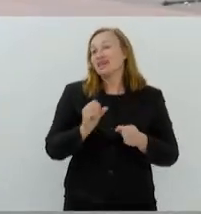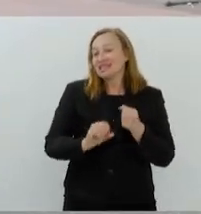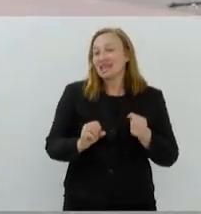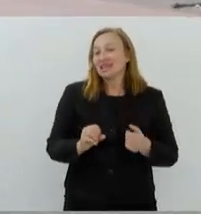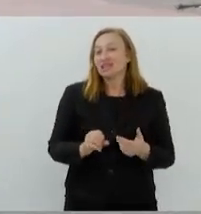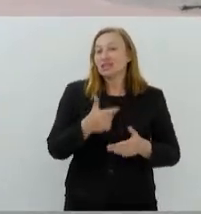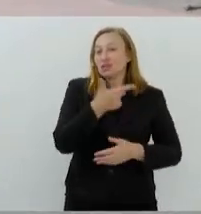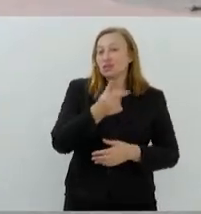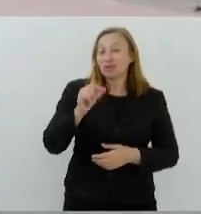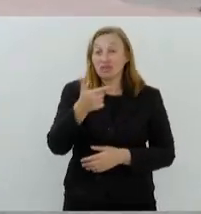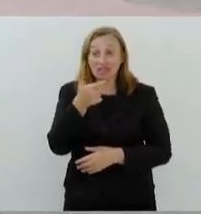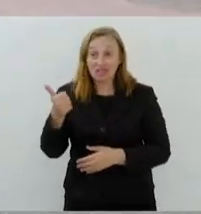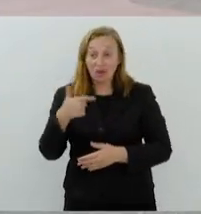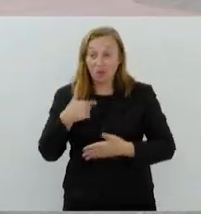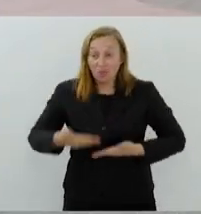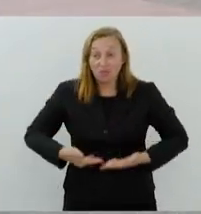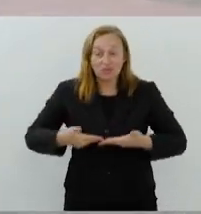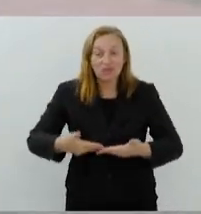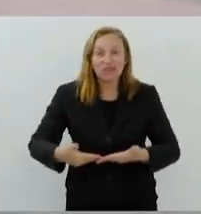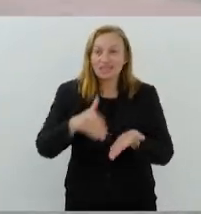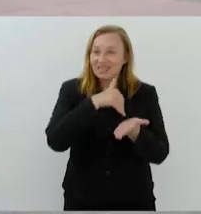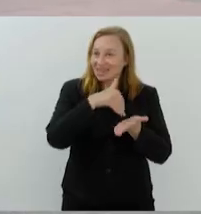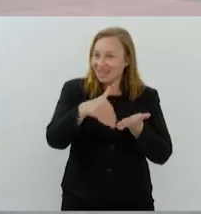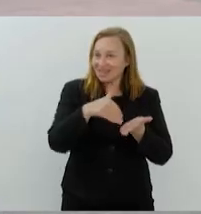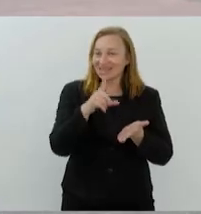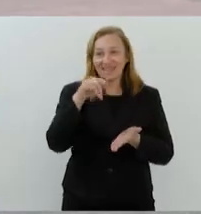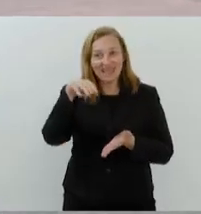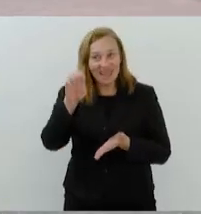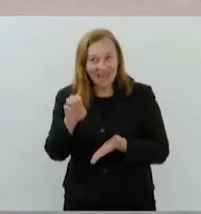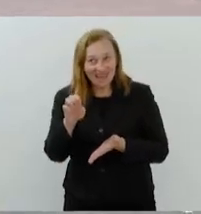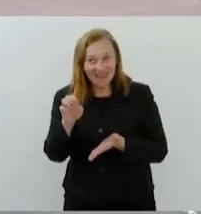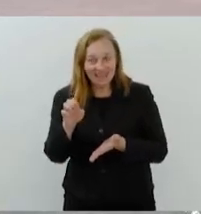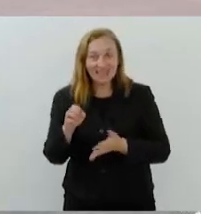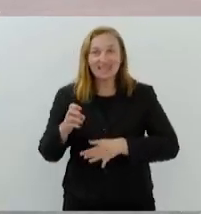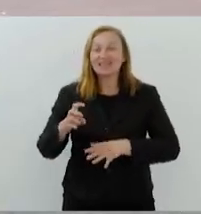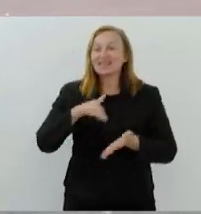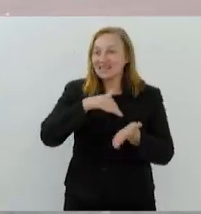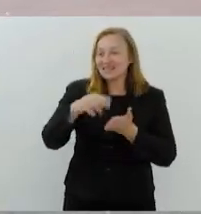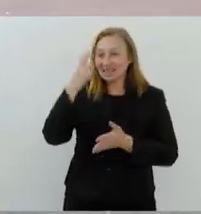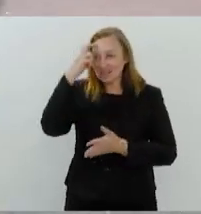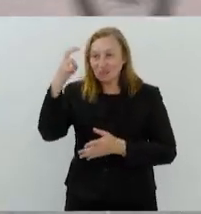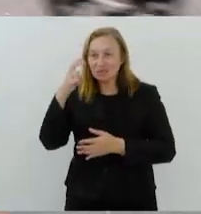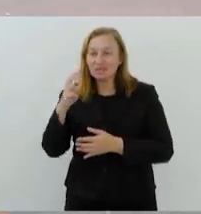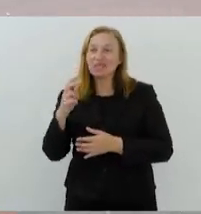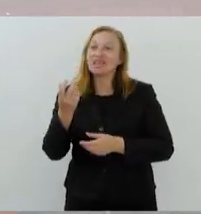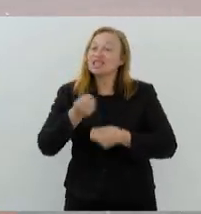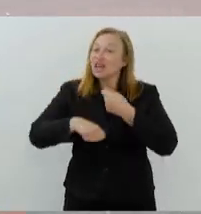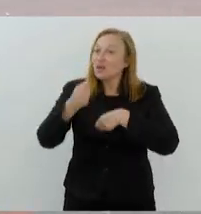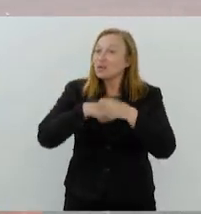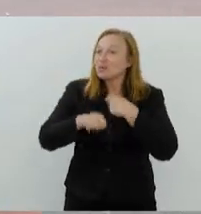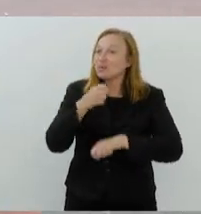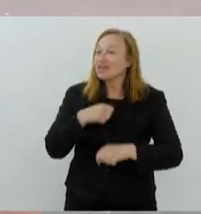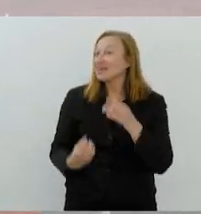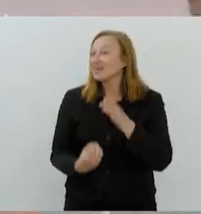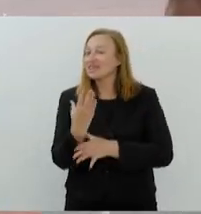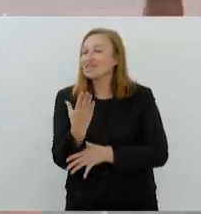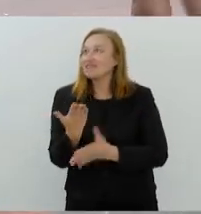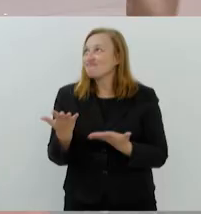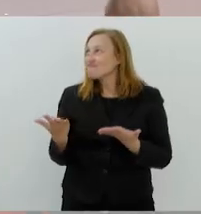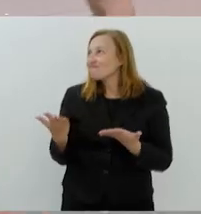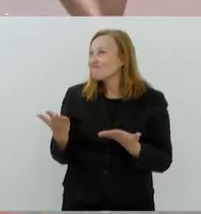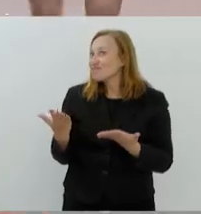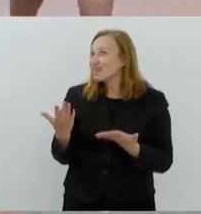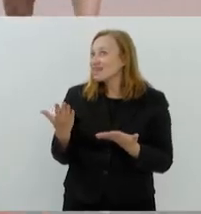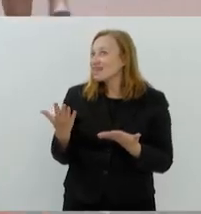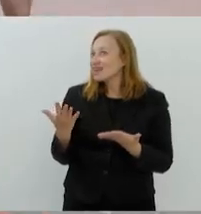Em 2022, quando eu fui convidada pela secretária Daniele Barr, secretária de Cultura e Economia Criativa, a